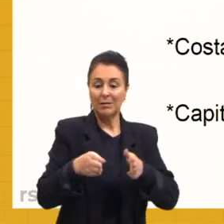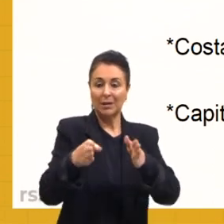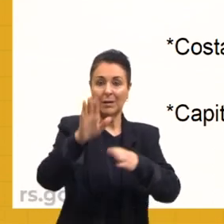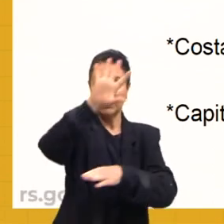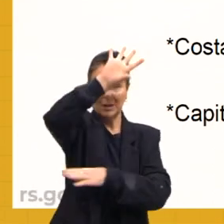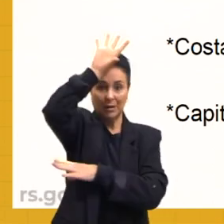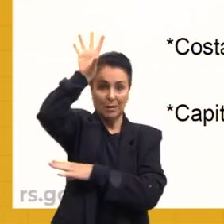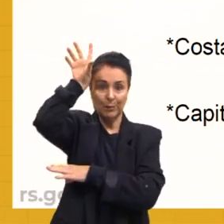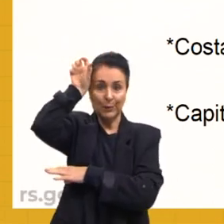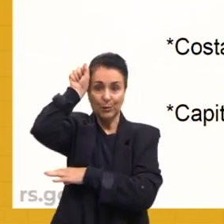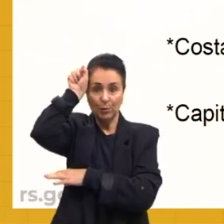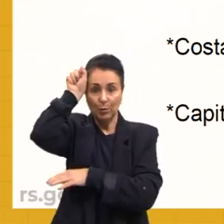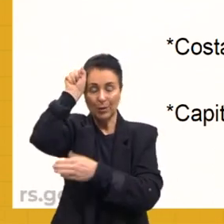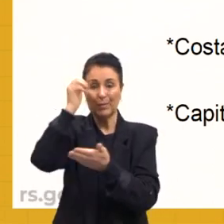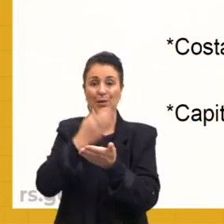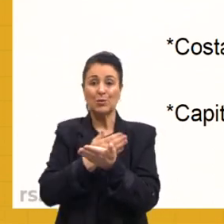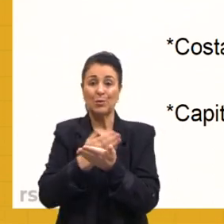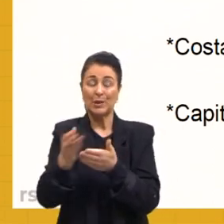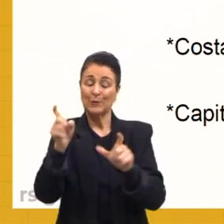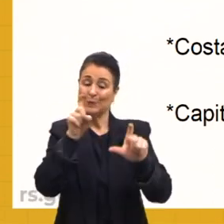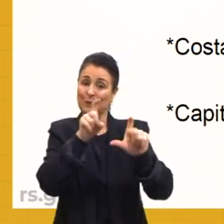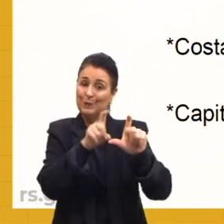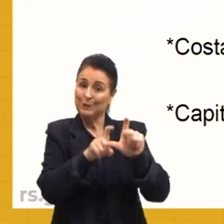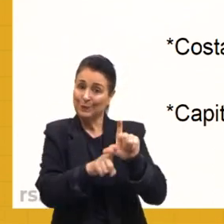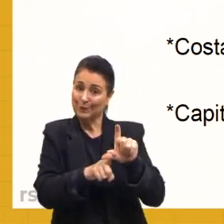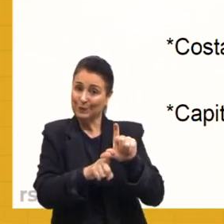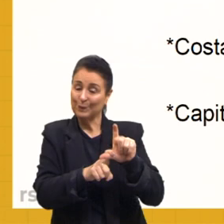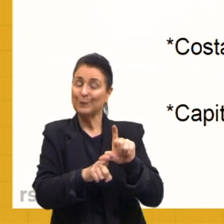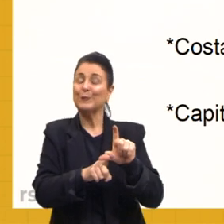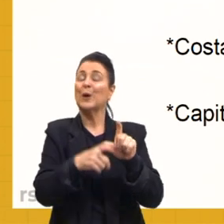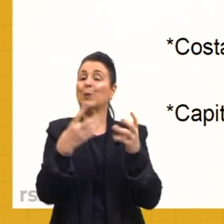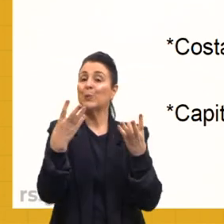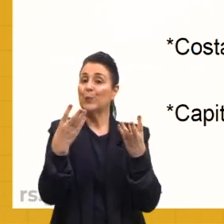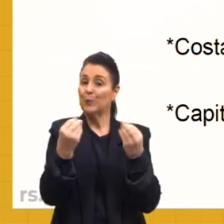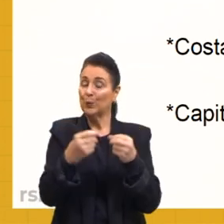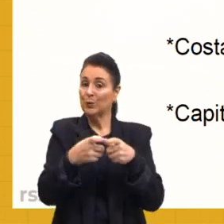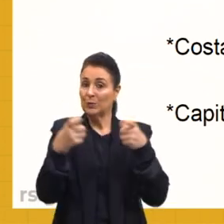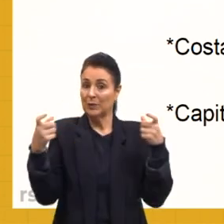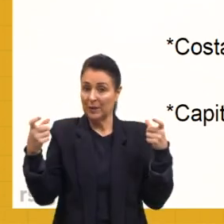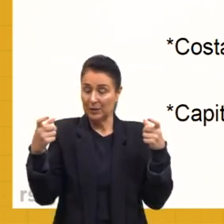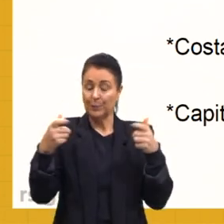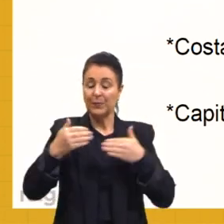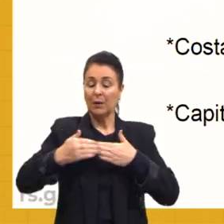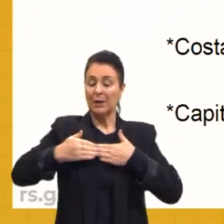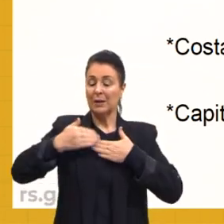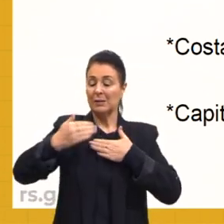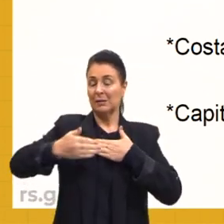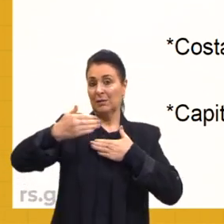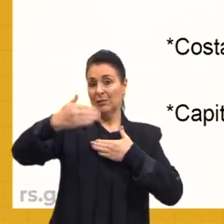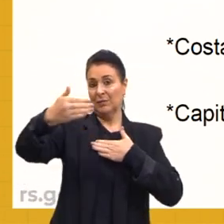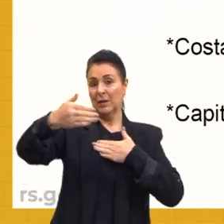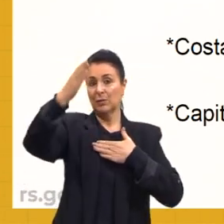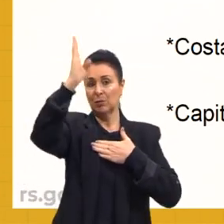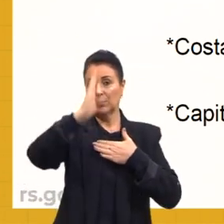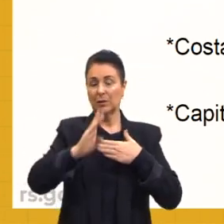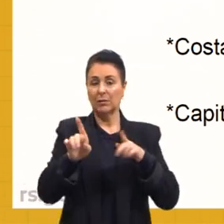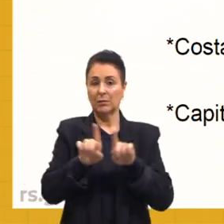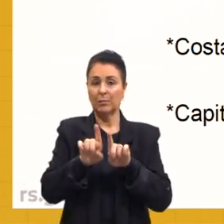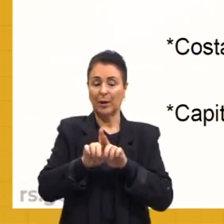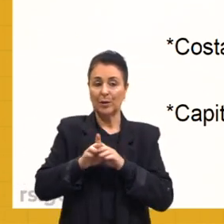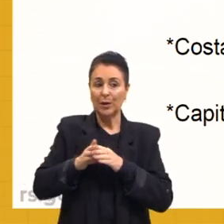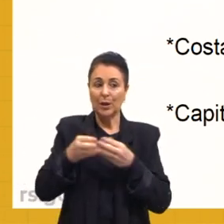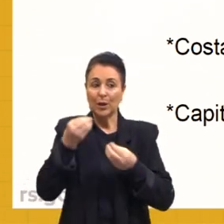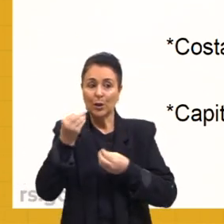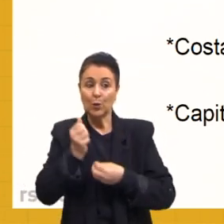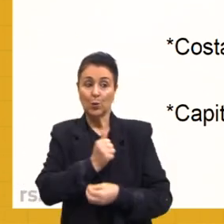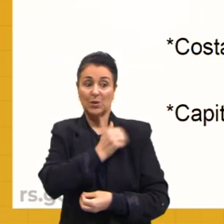interna muito grande. E também esse avanço, a tomada e o rumo que os